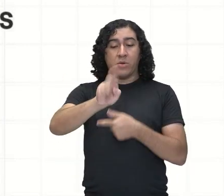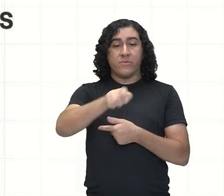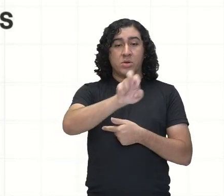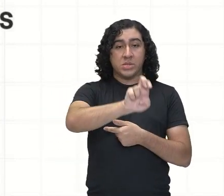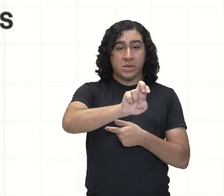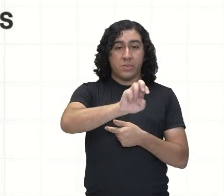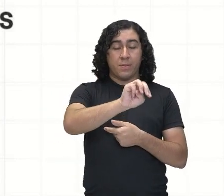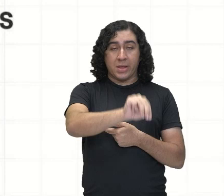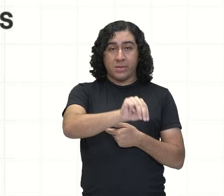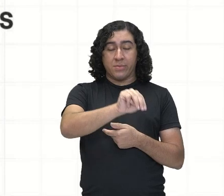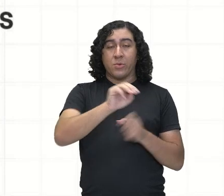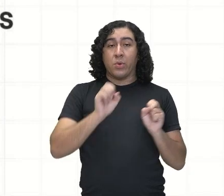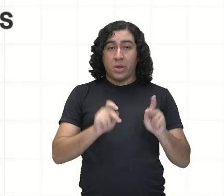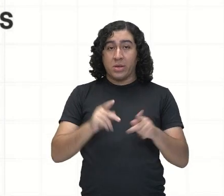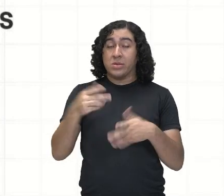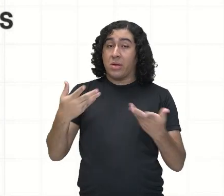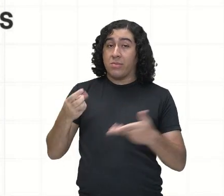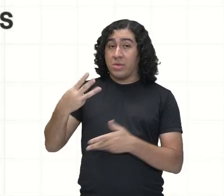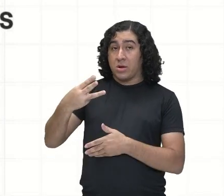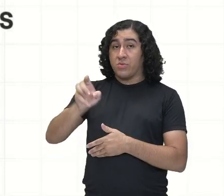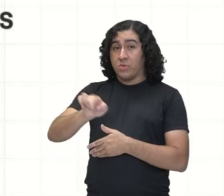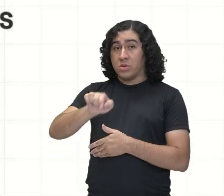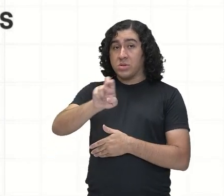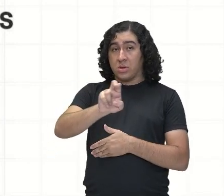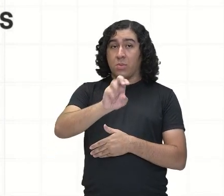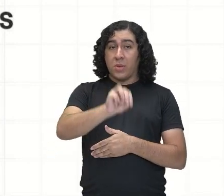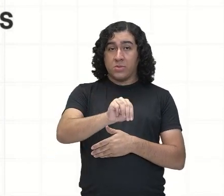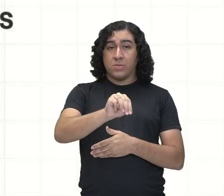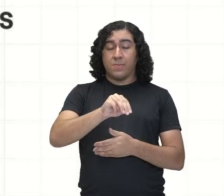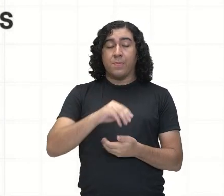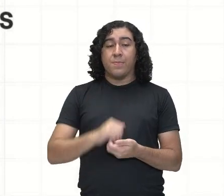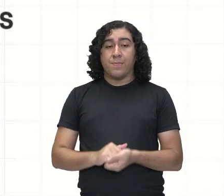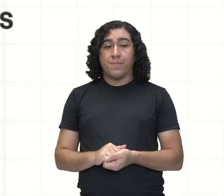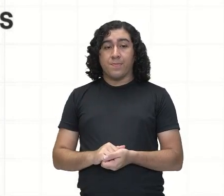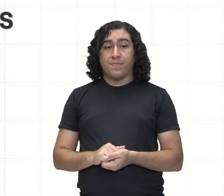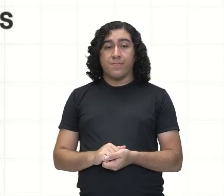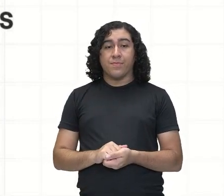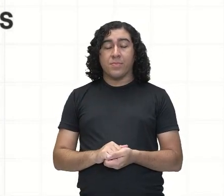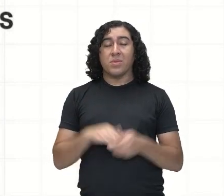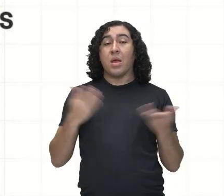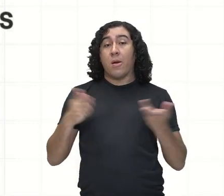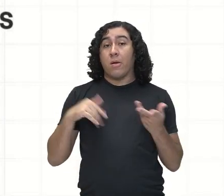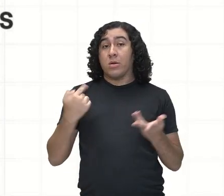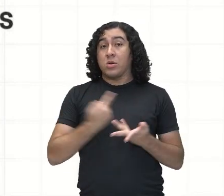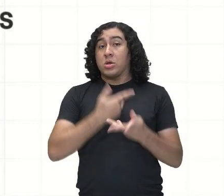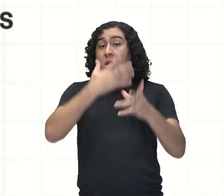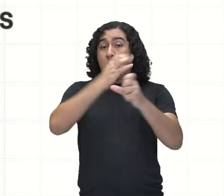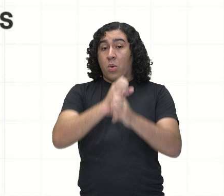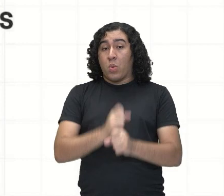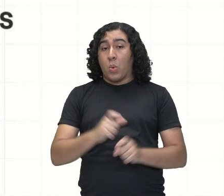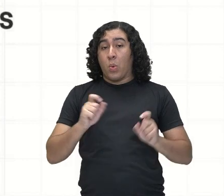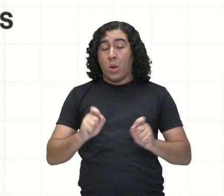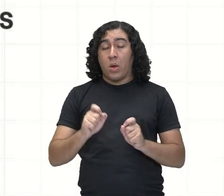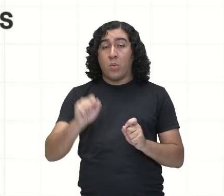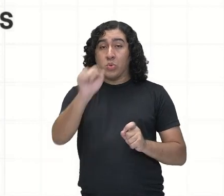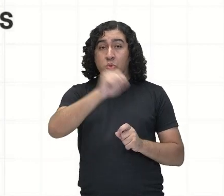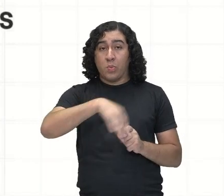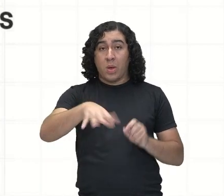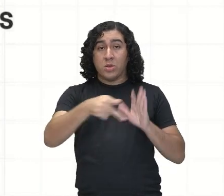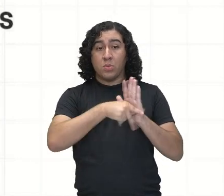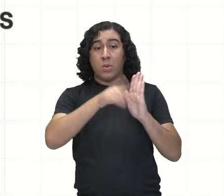metros. 3,5 metros. Agora, vamos calcular a área da faixa